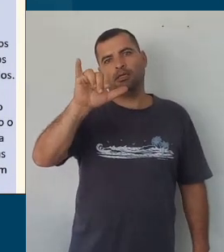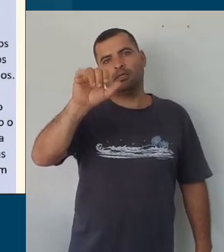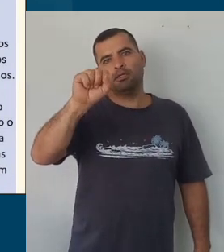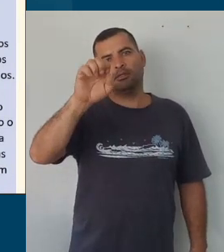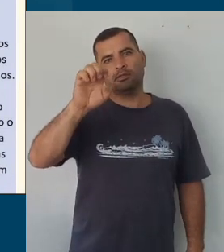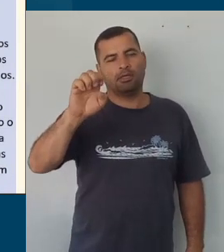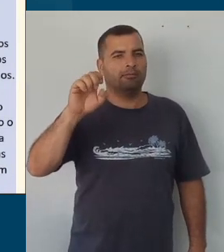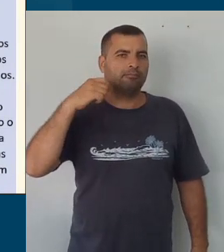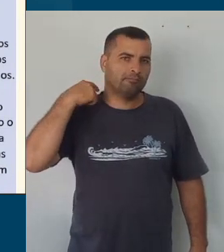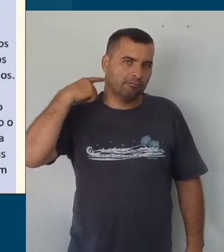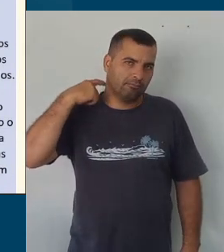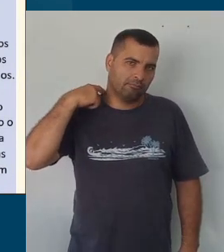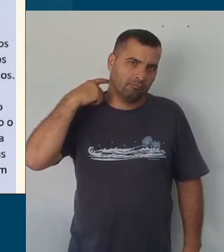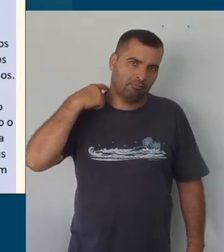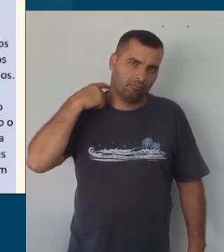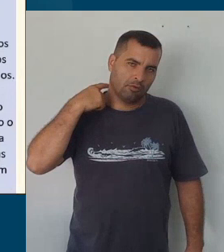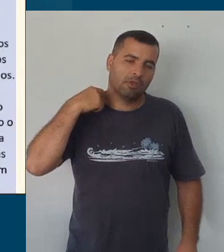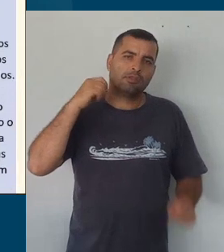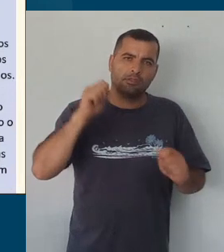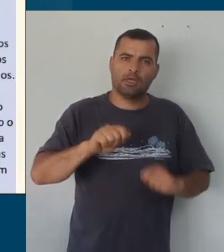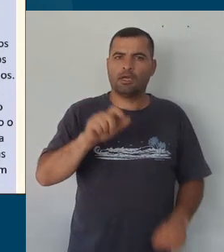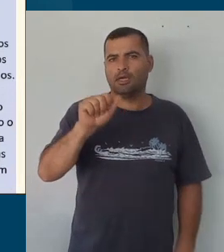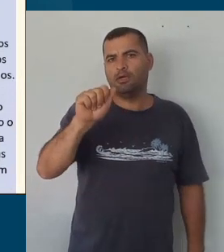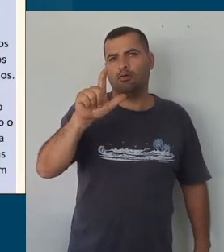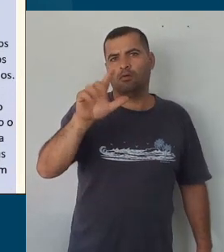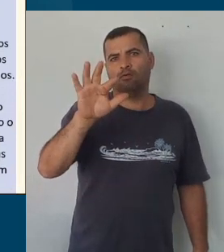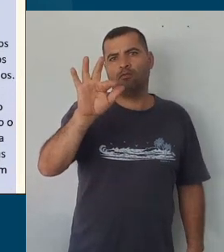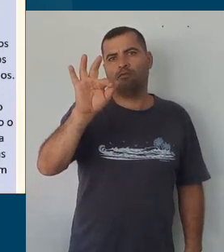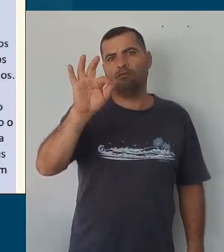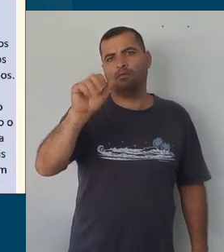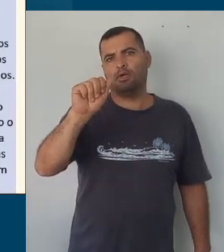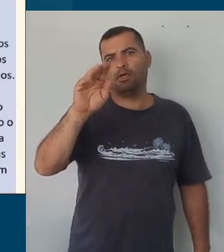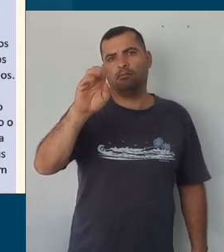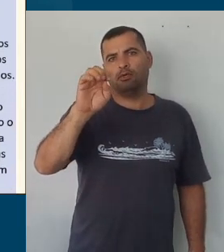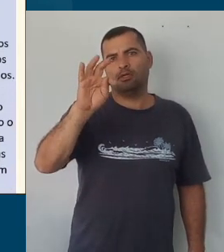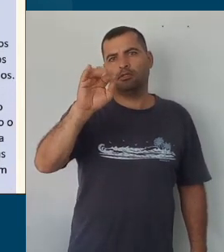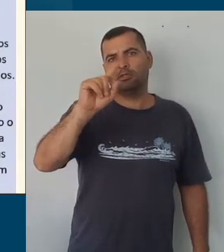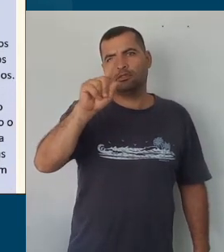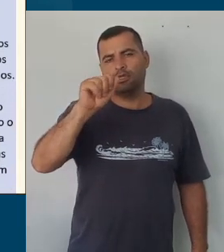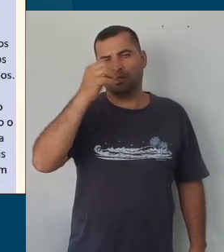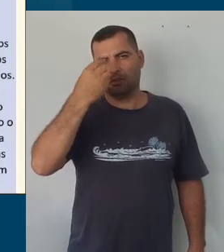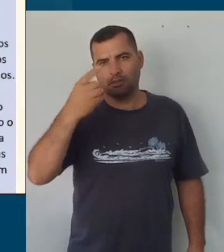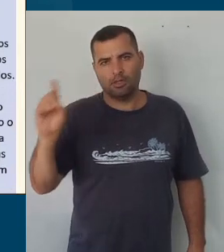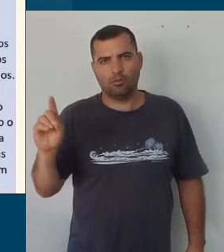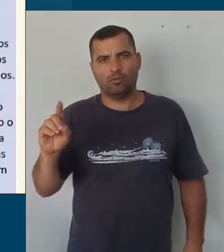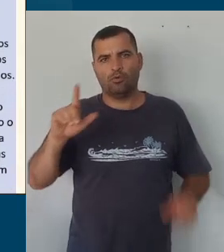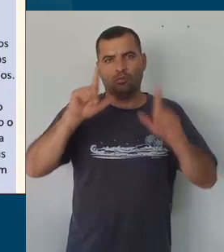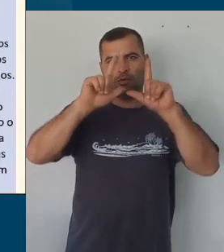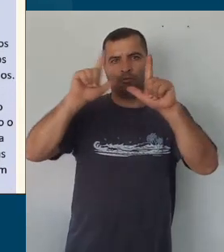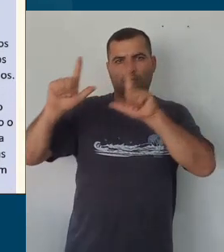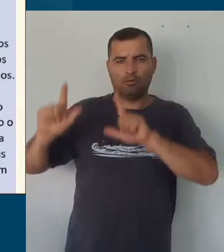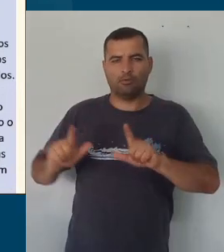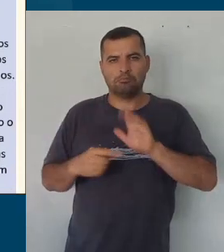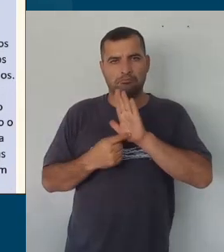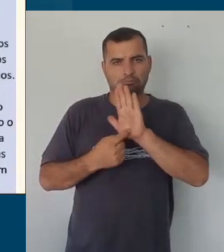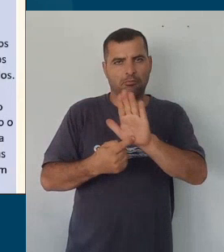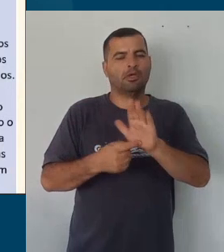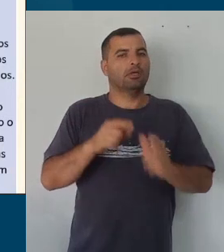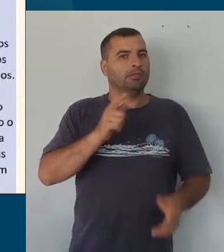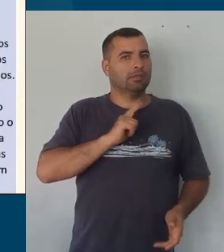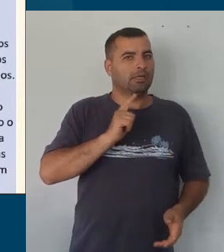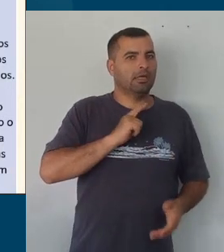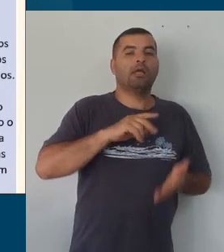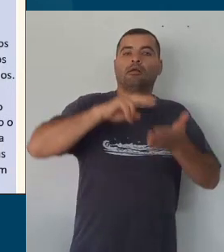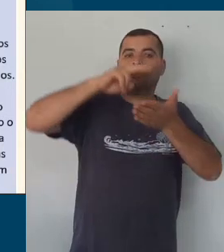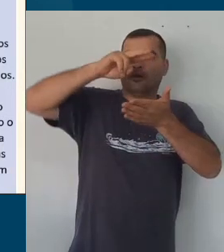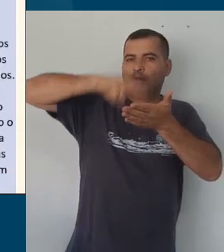voltadas para a alfabetização. Então, os quadros que vocês vão encontrar, cada vez que, quando vocês forem ler os componentes, vocês vão